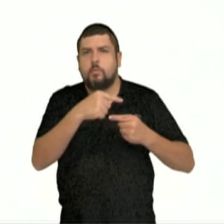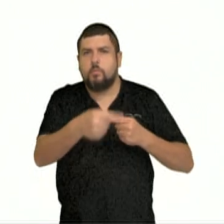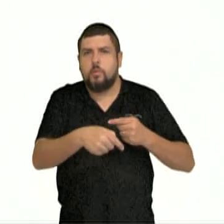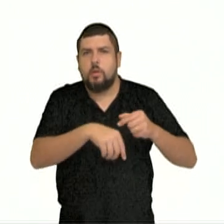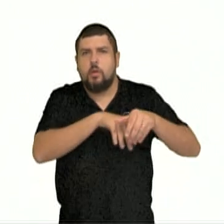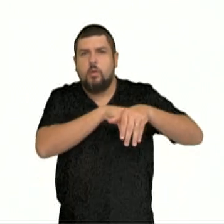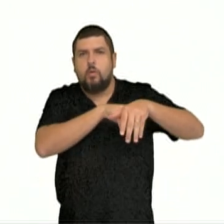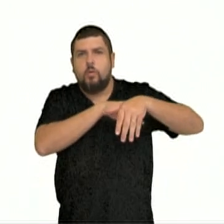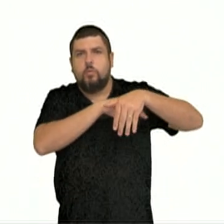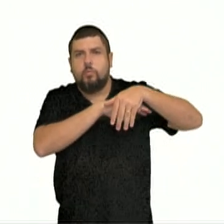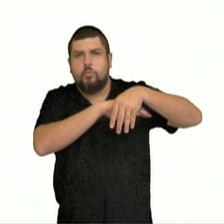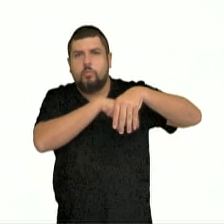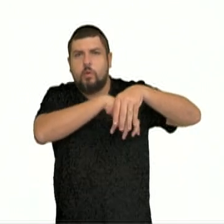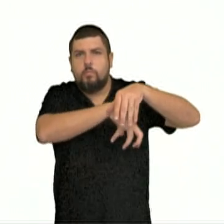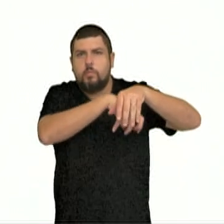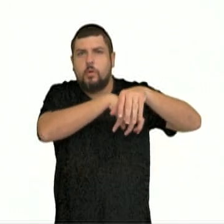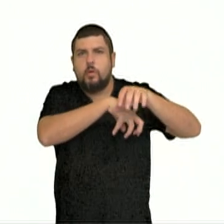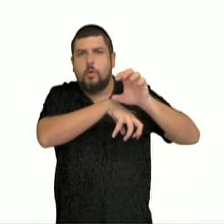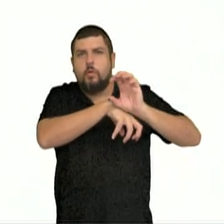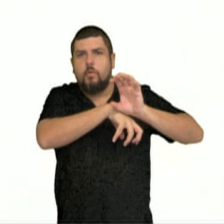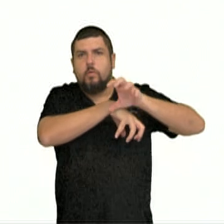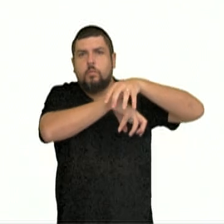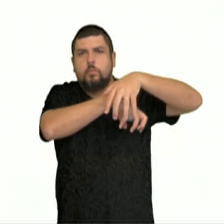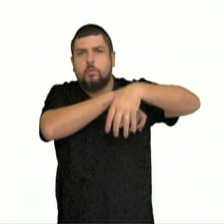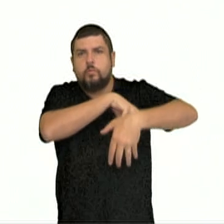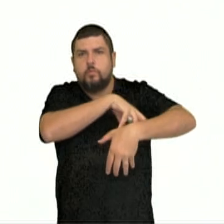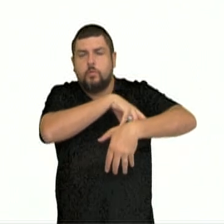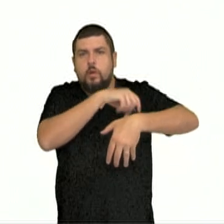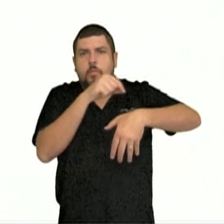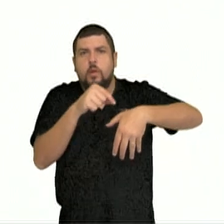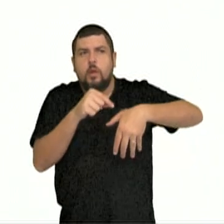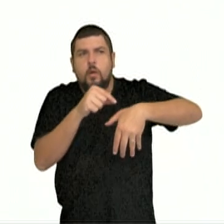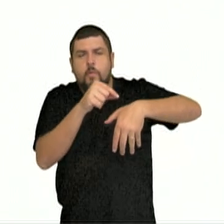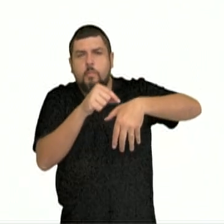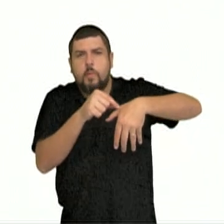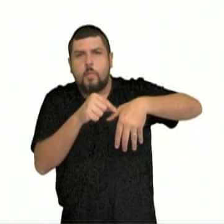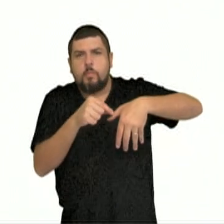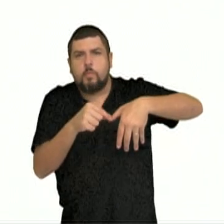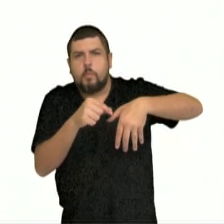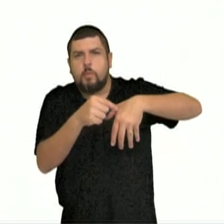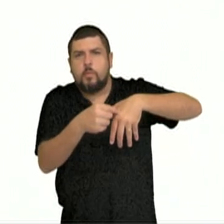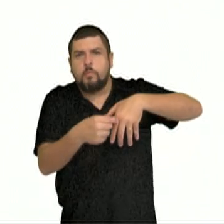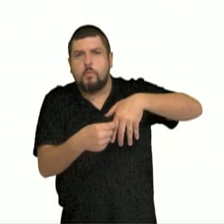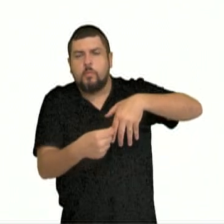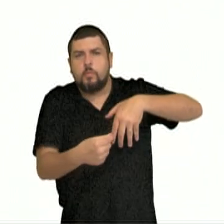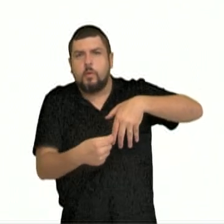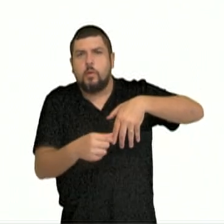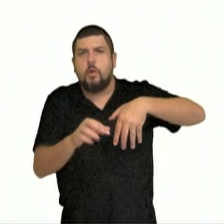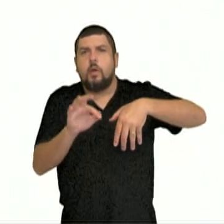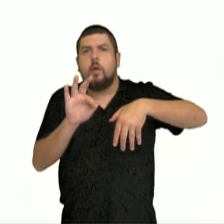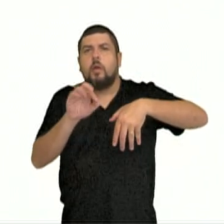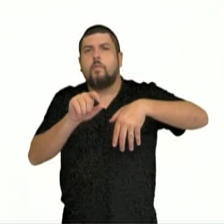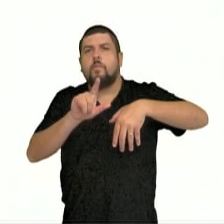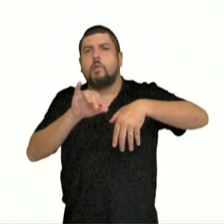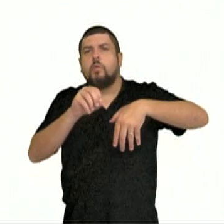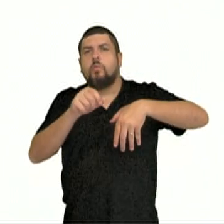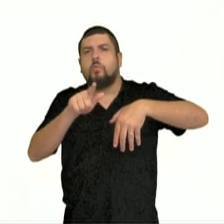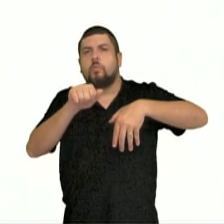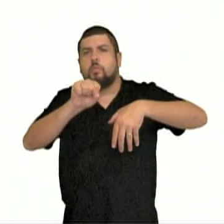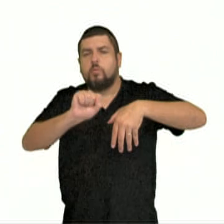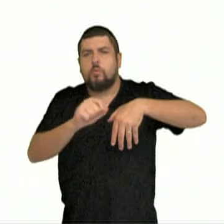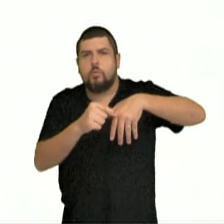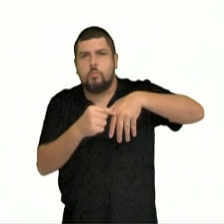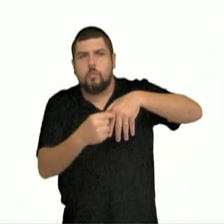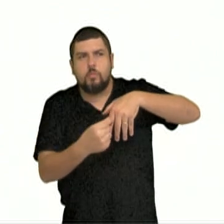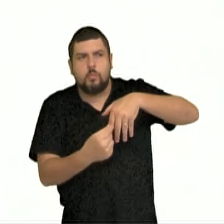cada folha é subdividida em partes menores que nós chamamos de folhilos. Não reparem aqui